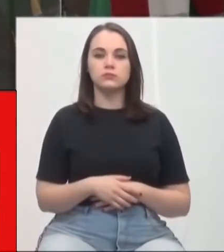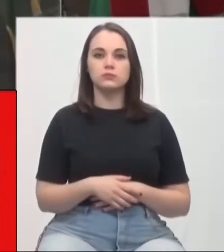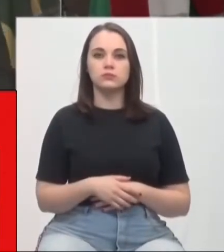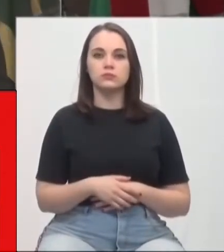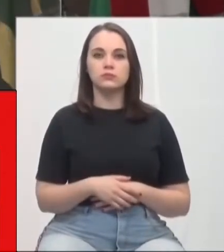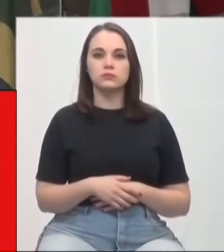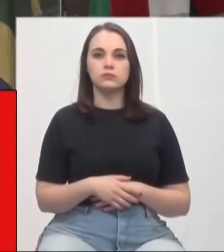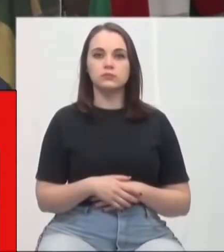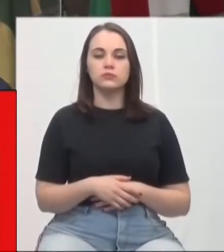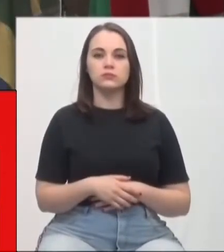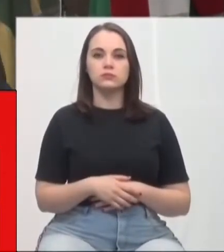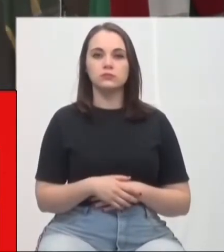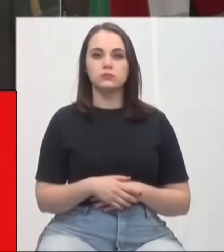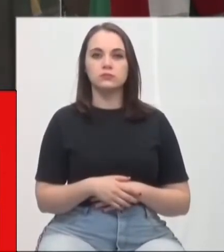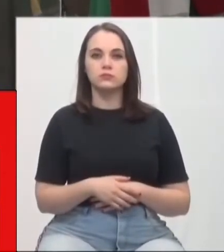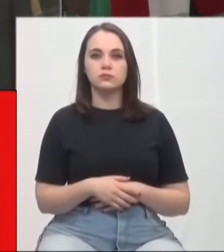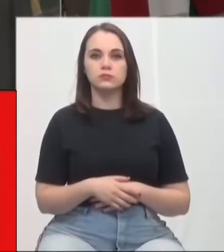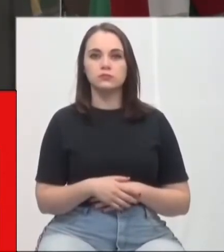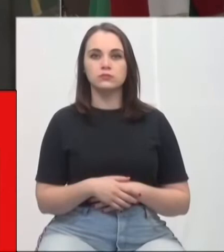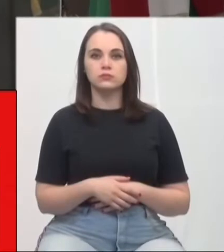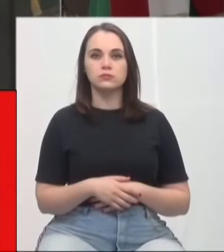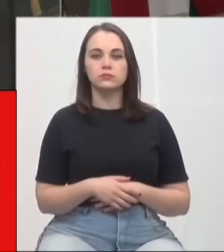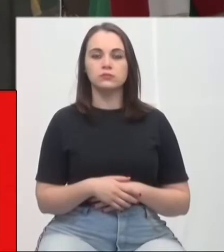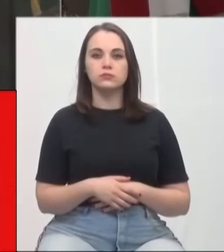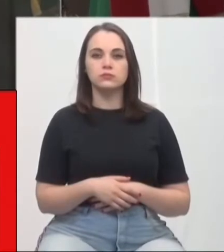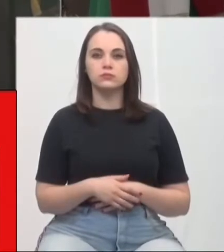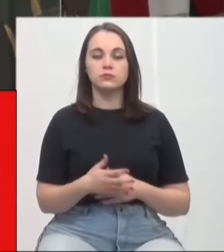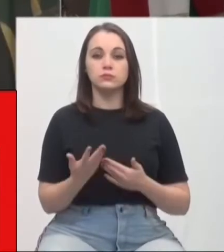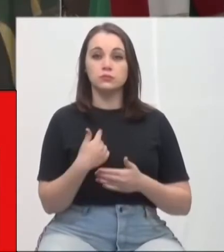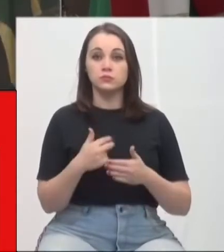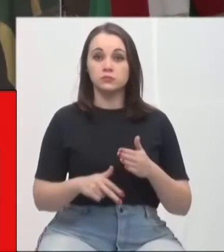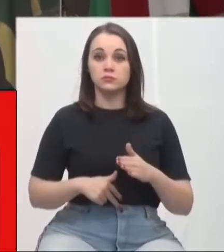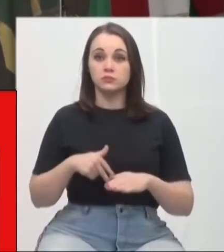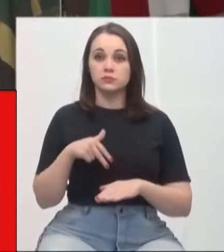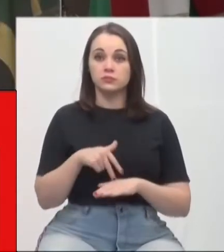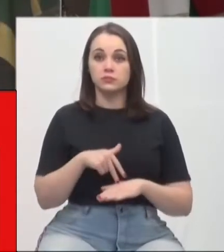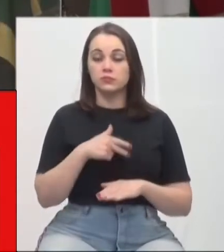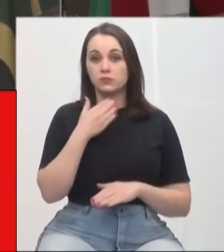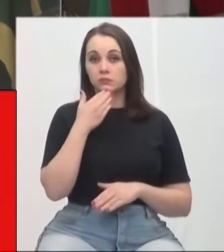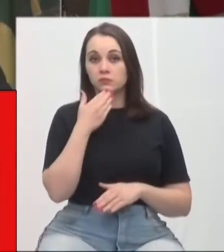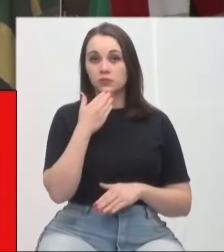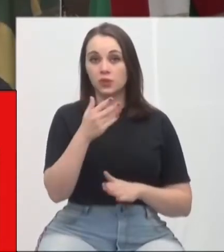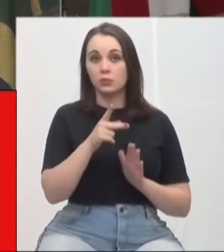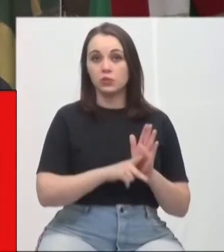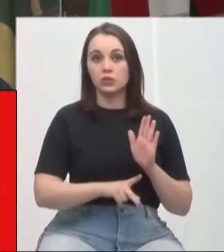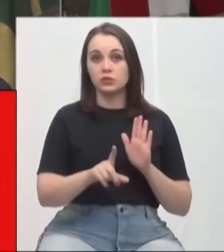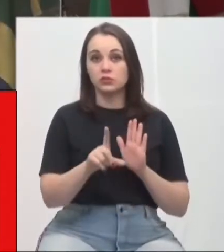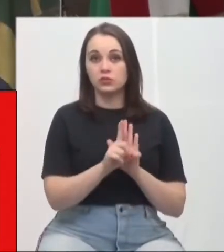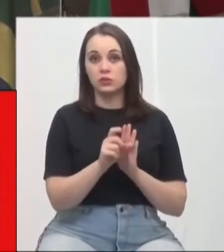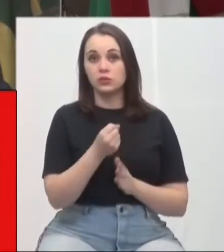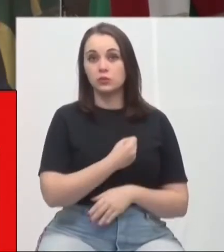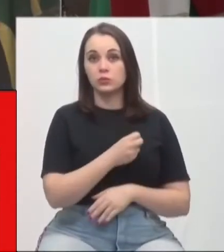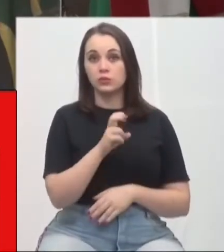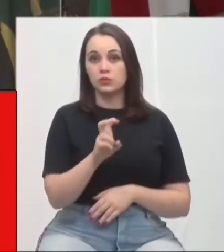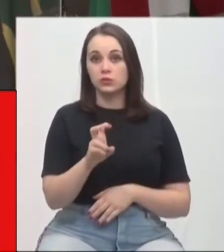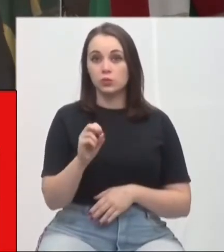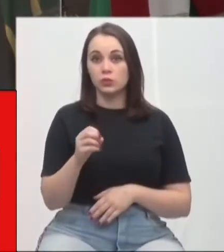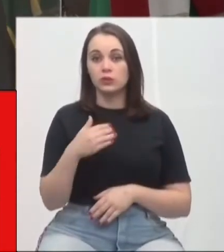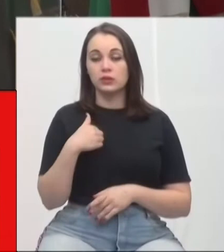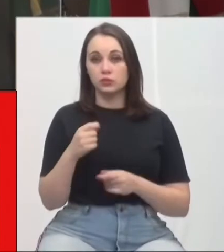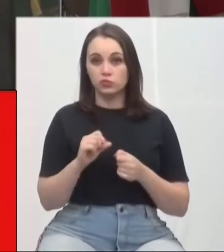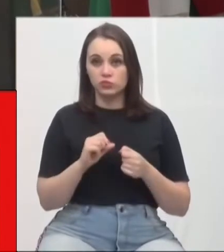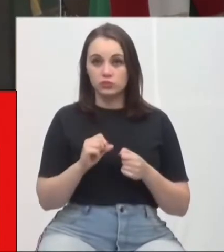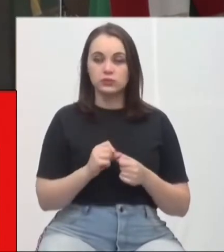Muito boa tarde. Hoje eu venho aqui fazer a defesa do projeto de lei 50 de minha